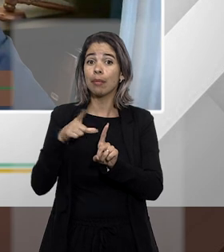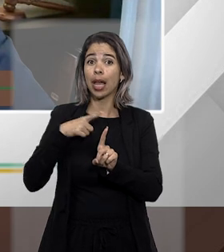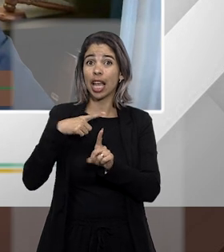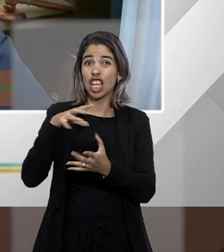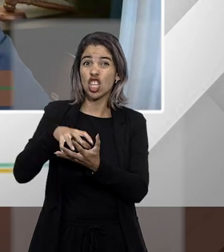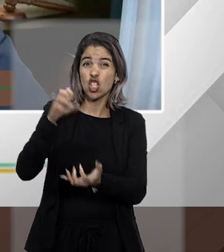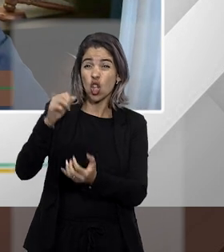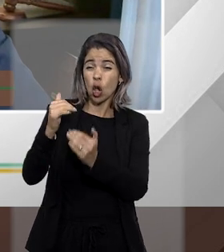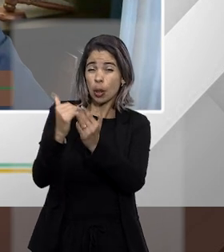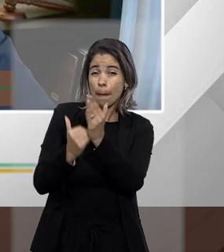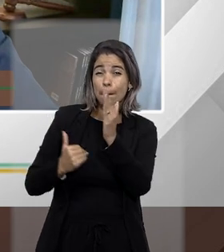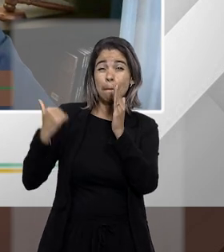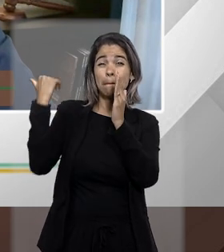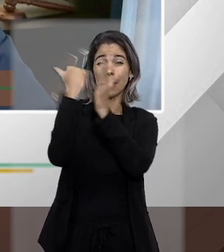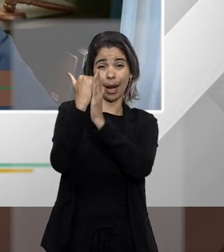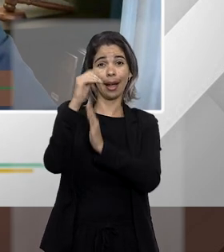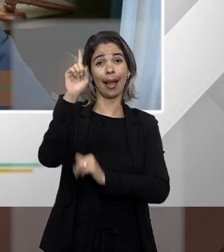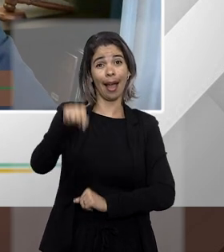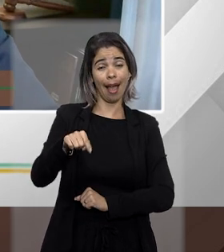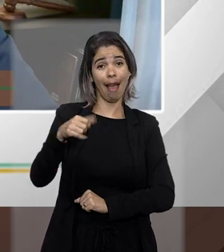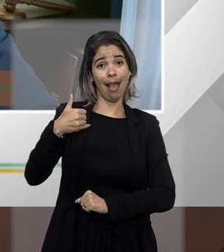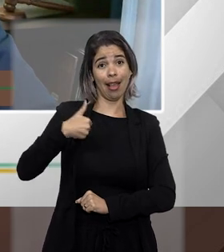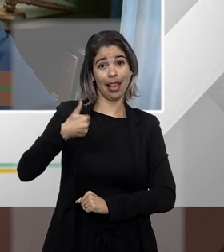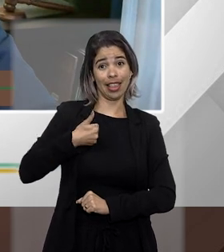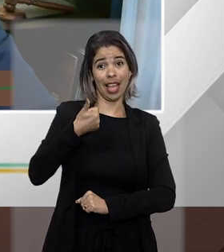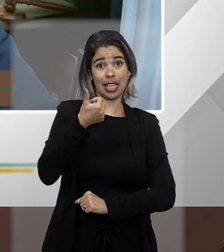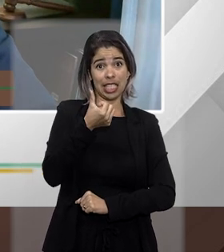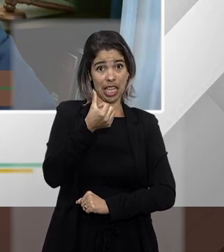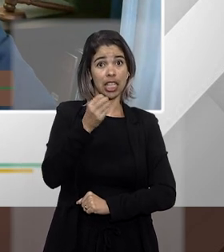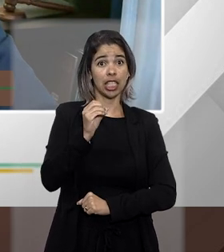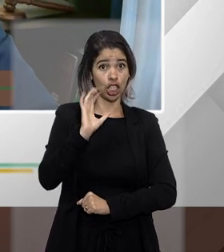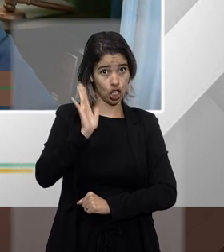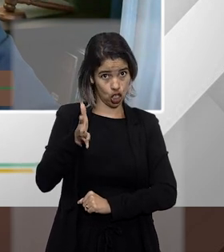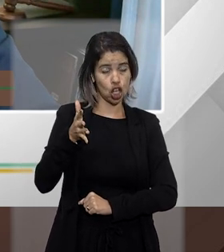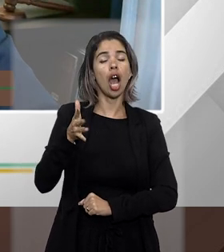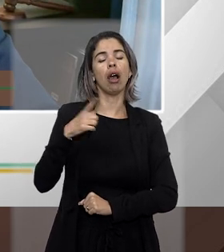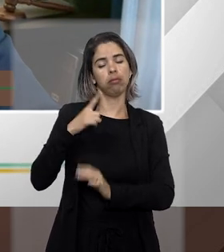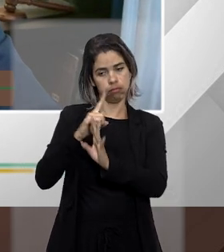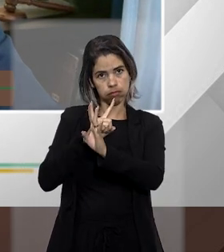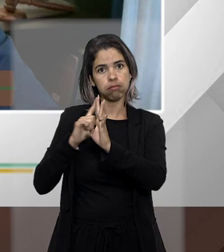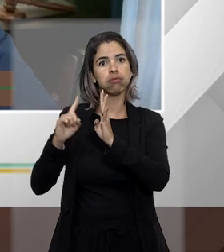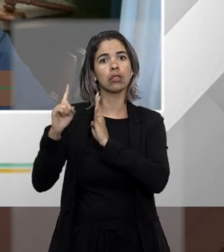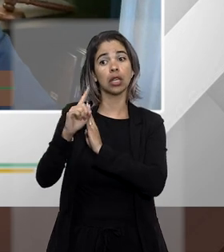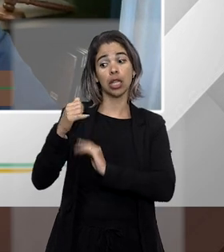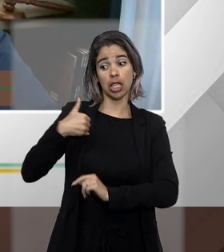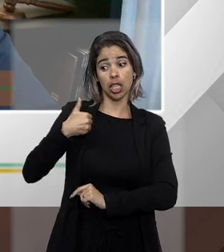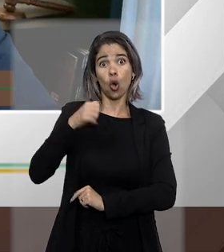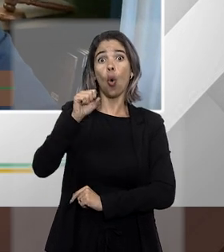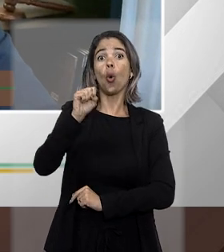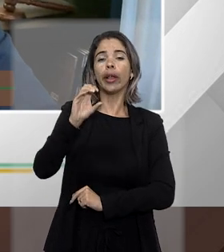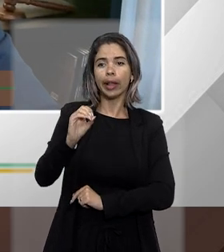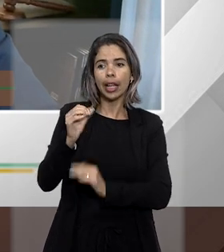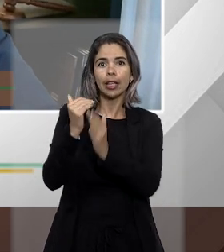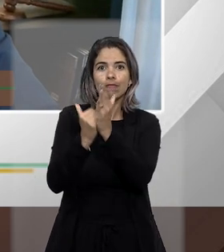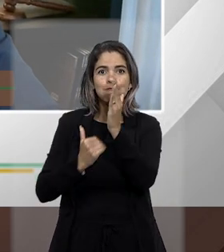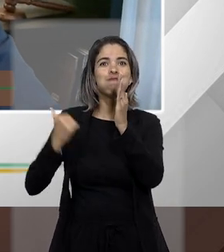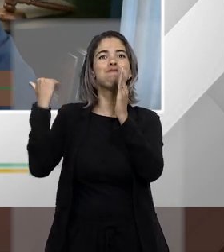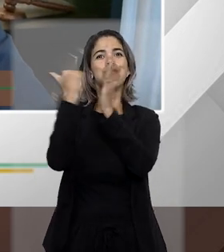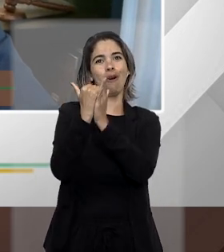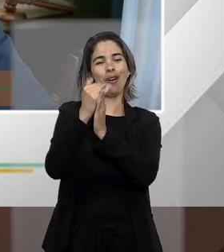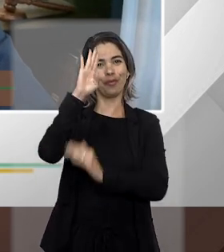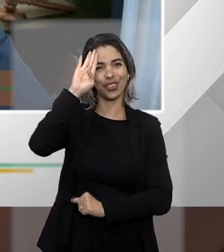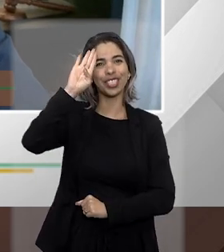acima de 60 anos já é preferência e acima de 80 anos é uma super preferência então dentro dos idosos também